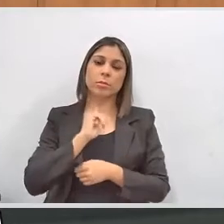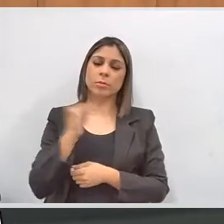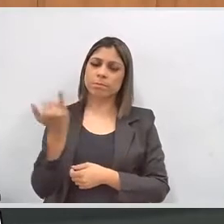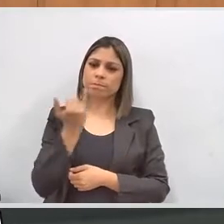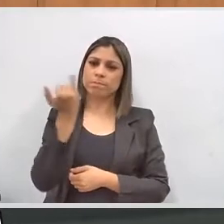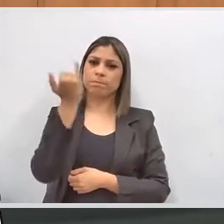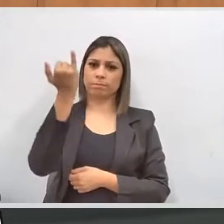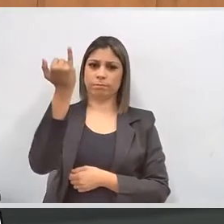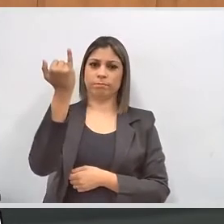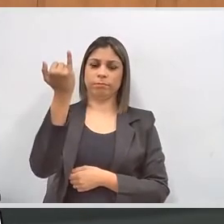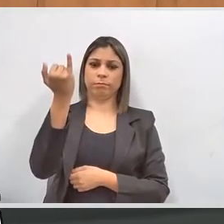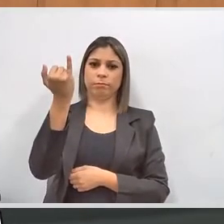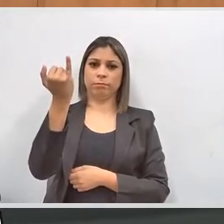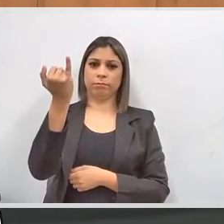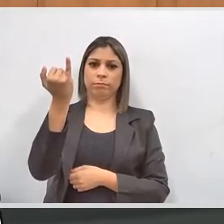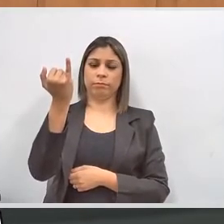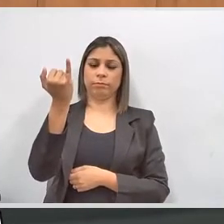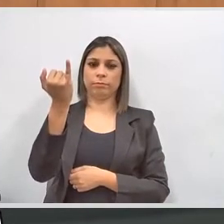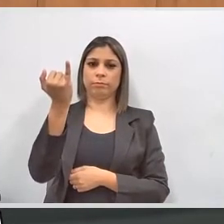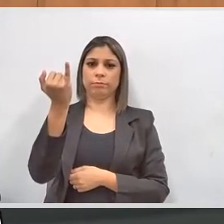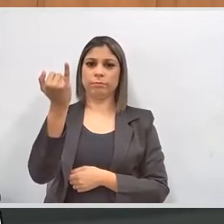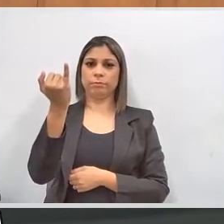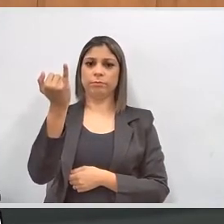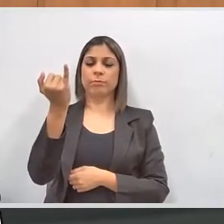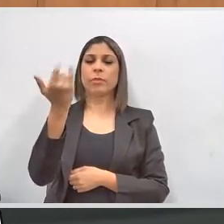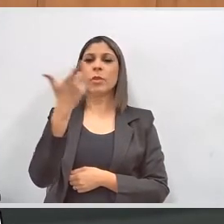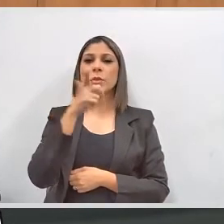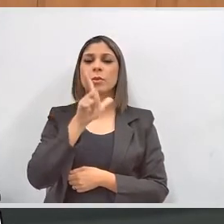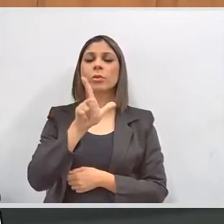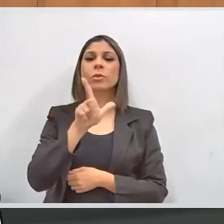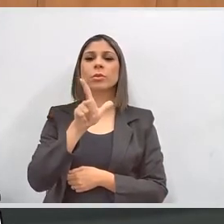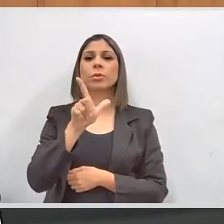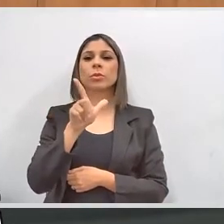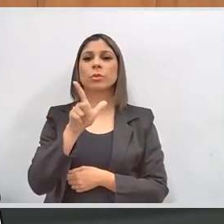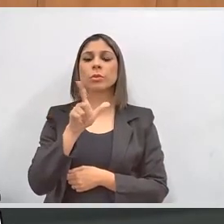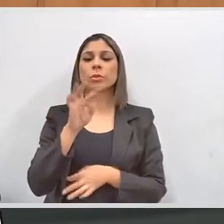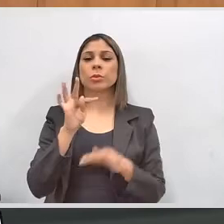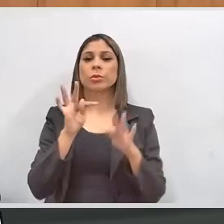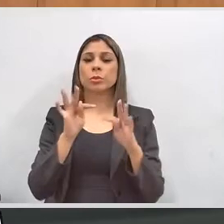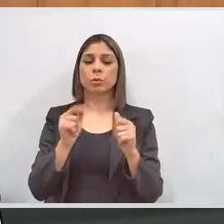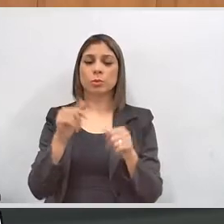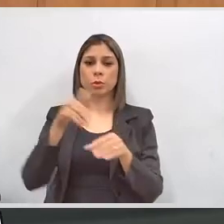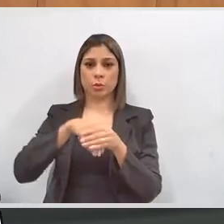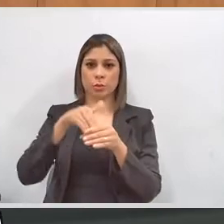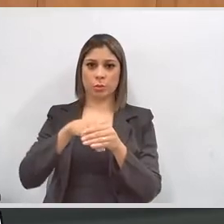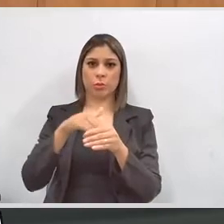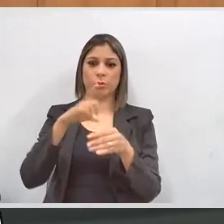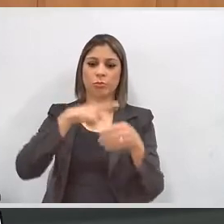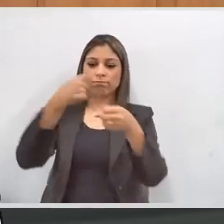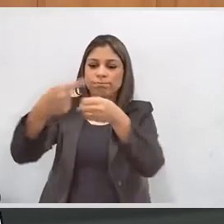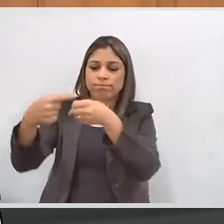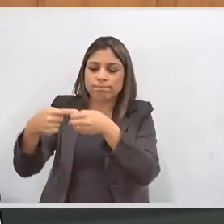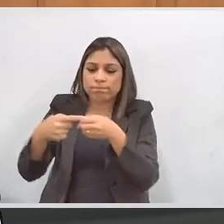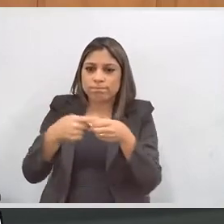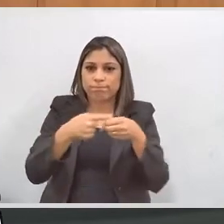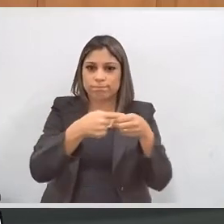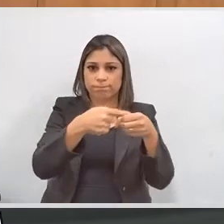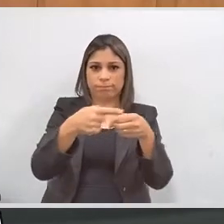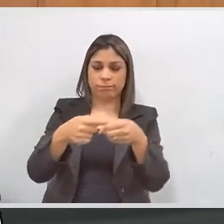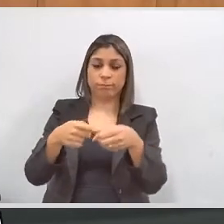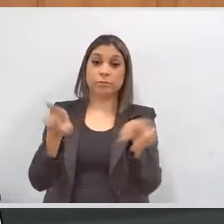importantíssima para o funcionamento dos cartórios eleitorais no interior. E, assim,